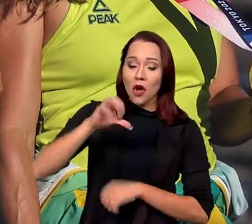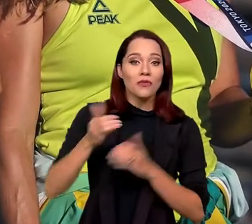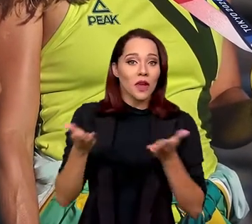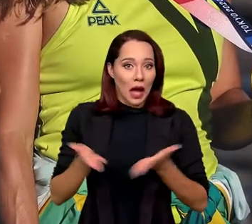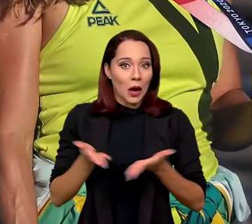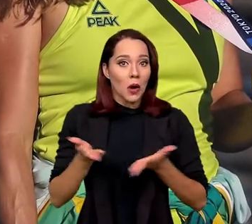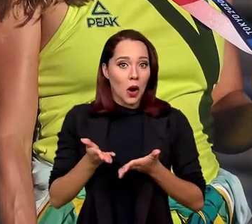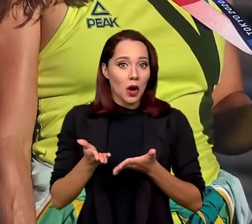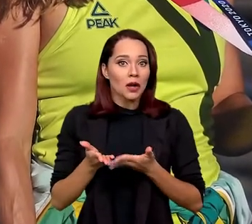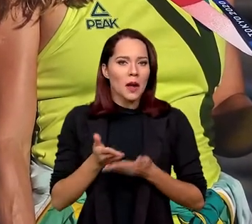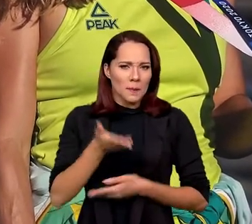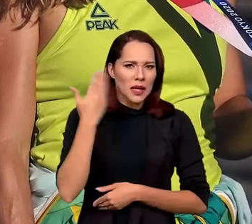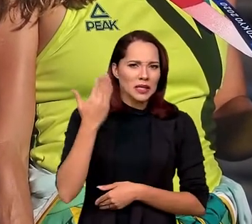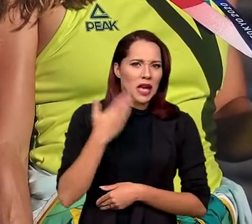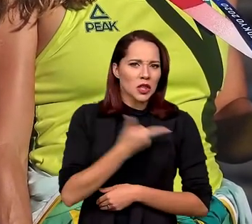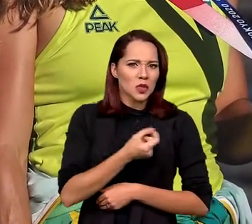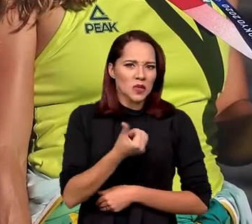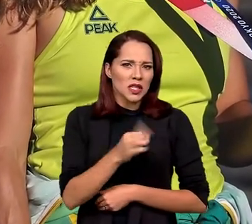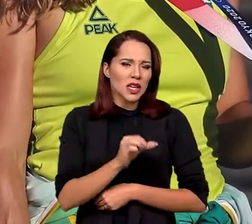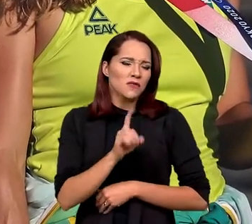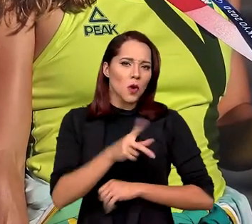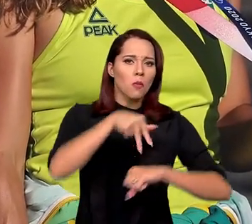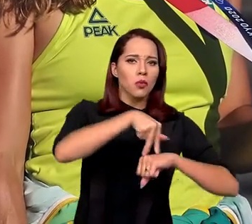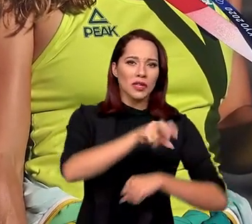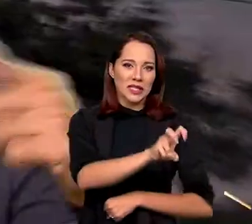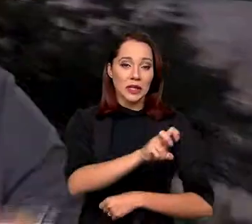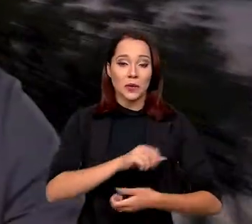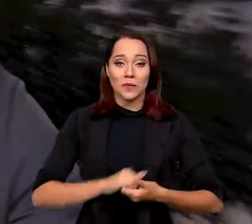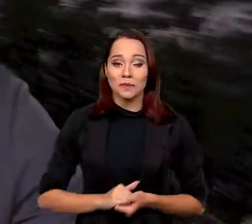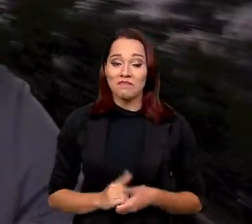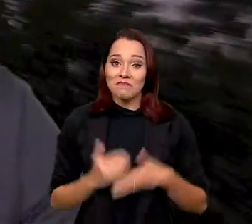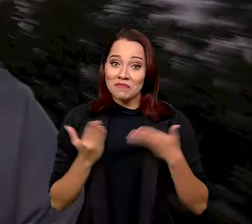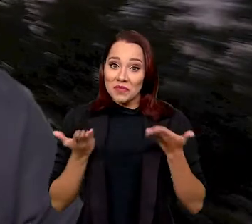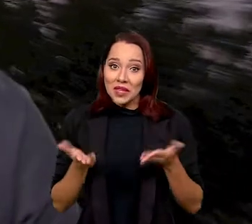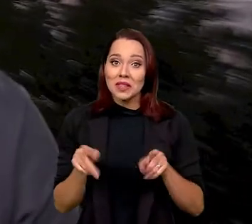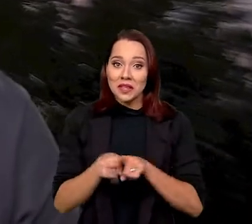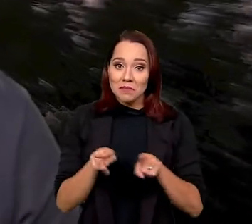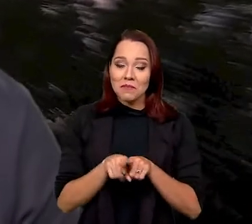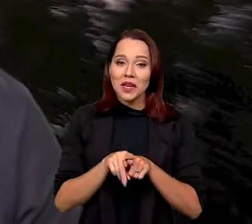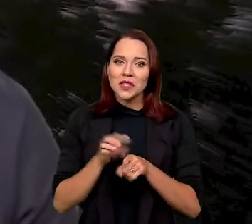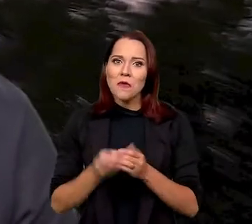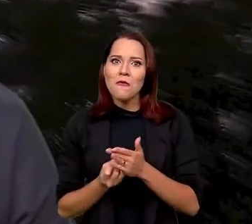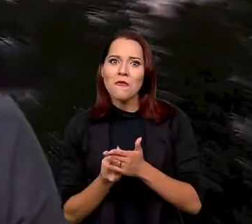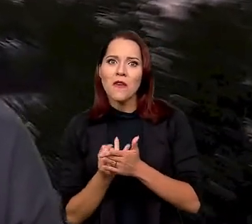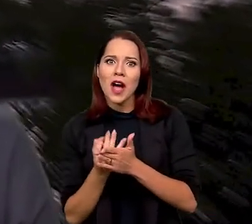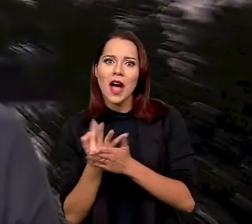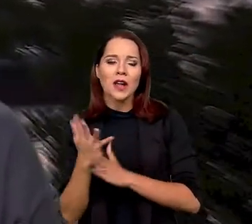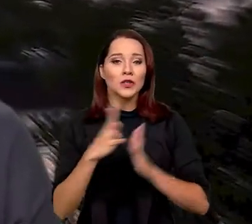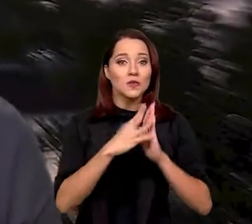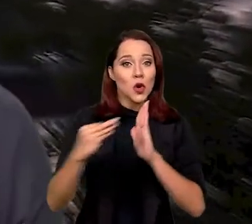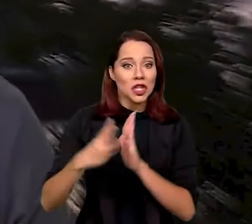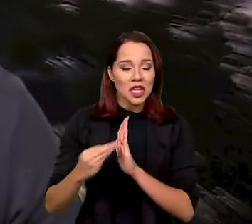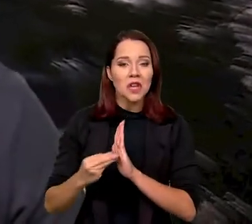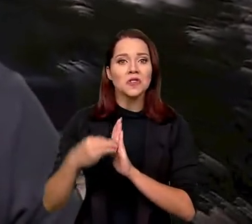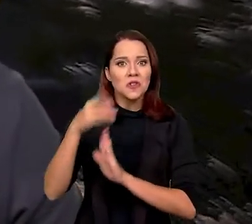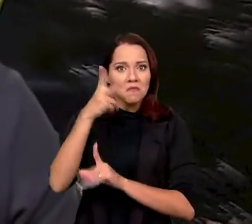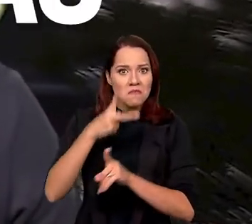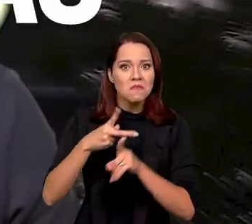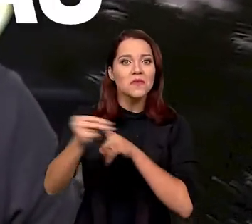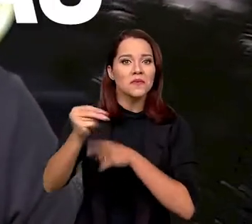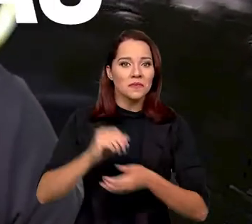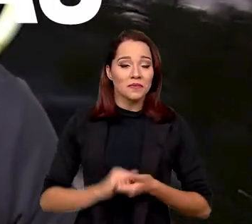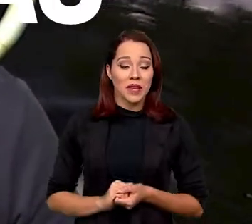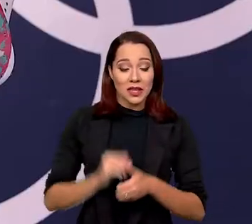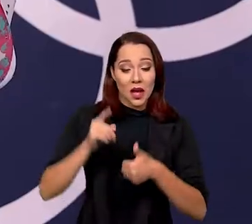9 agora contra 5 em 2016. E dentro disso que eu acabei de falar, são vários os exemplos de